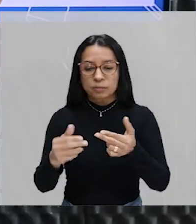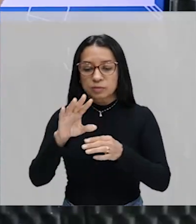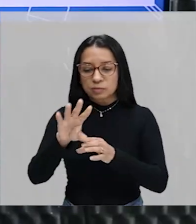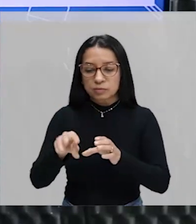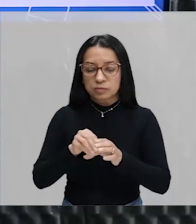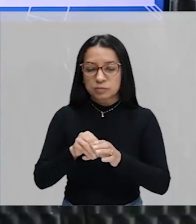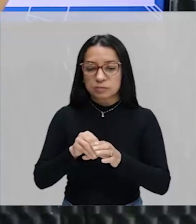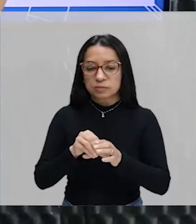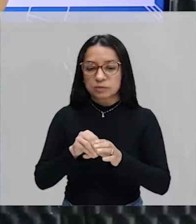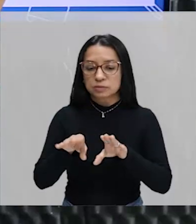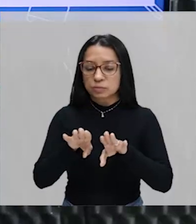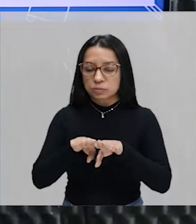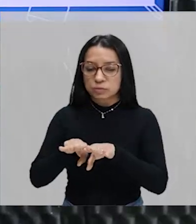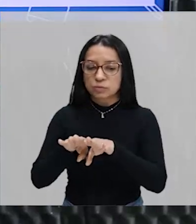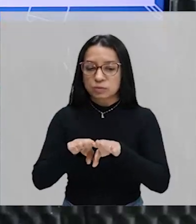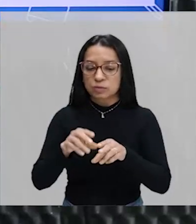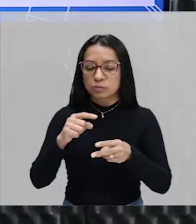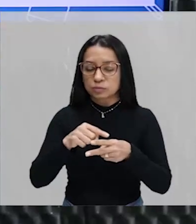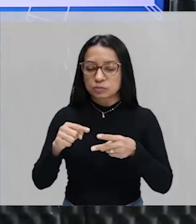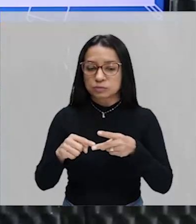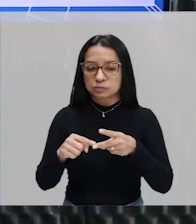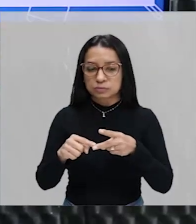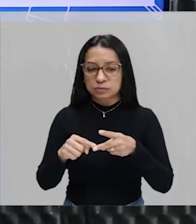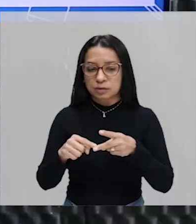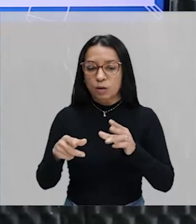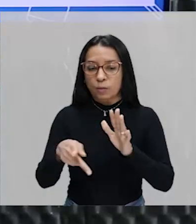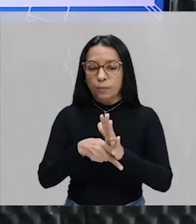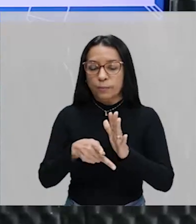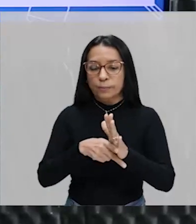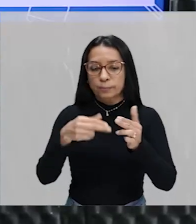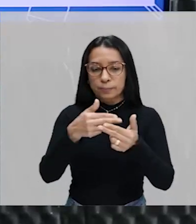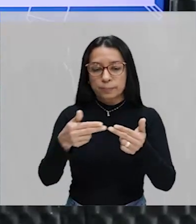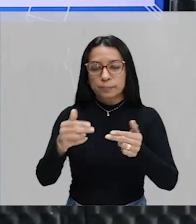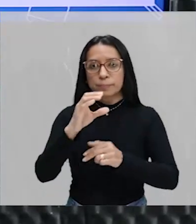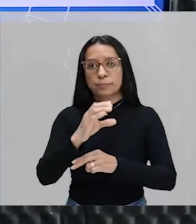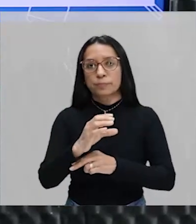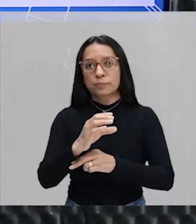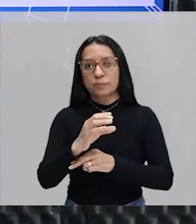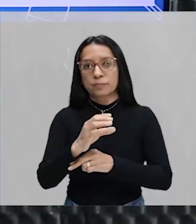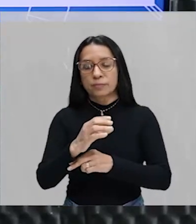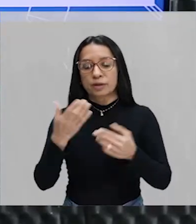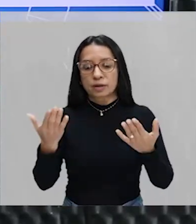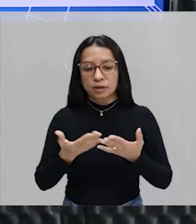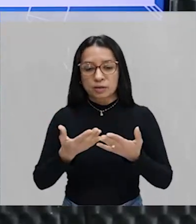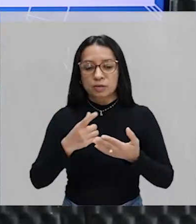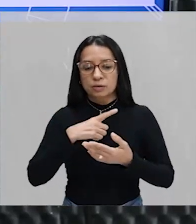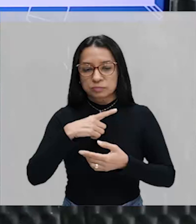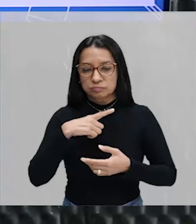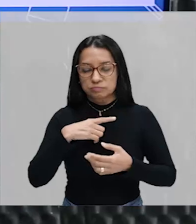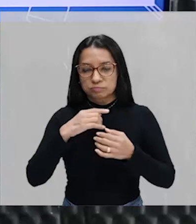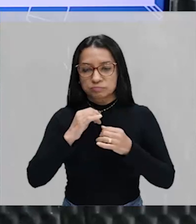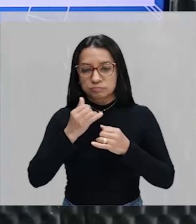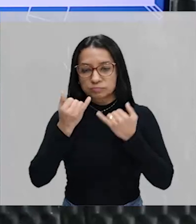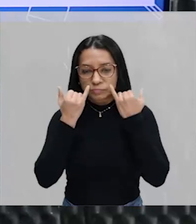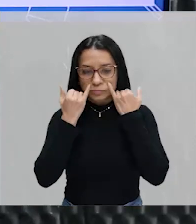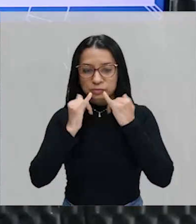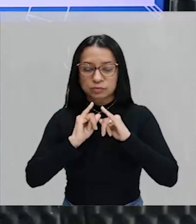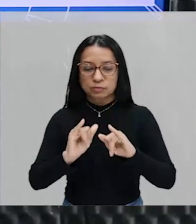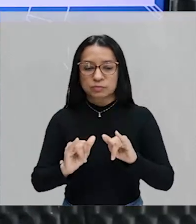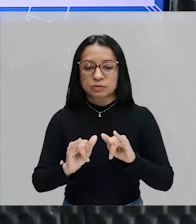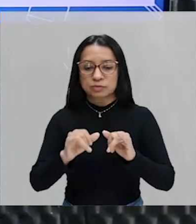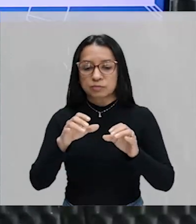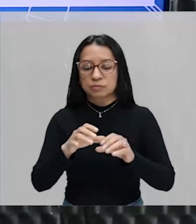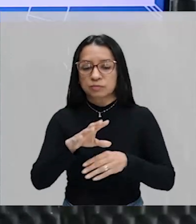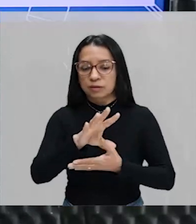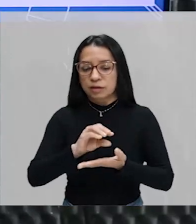fazem parte simultaneamente aos dois conjuntos. No caso, é o próprio elemento C. Agora, de posse dessa informação, eu vou pegar o